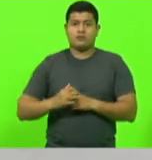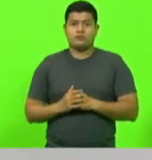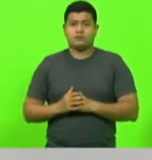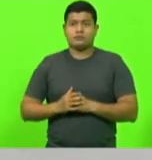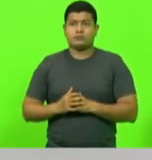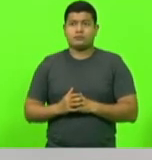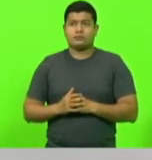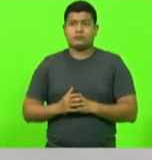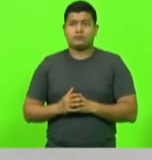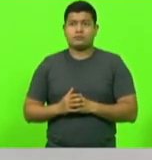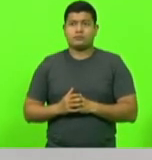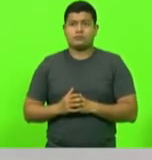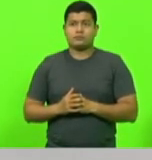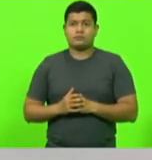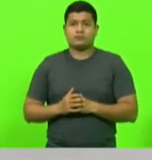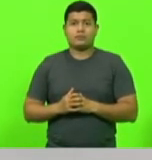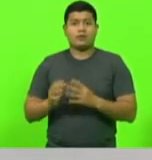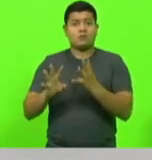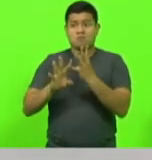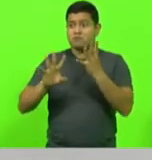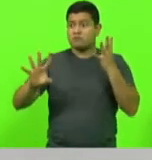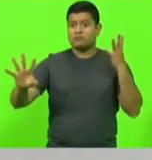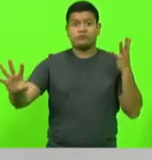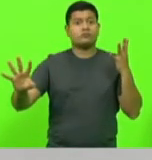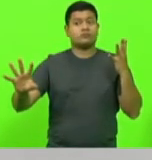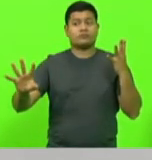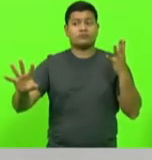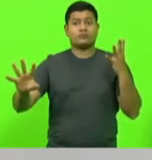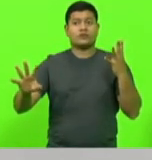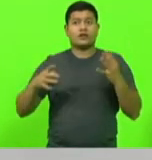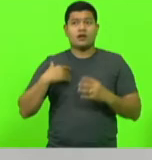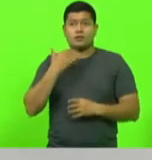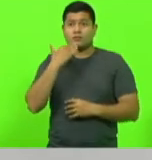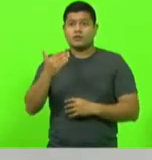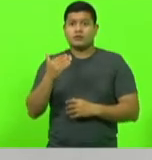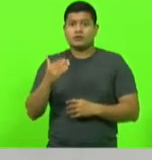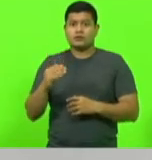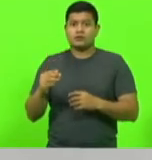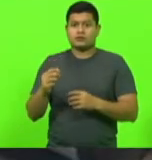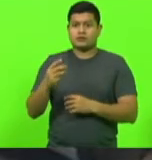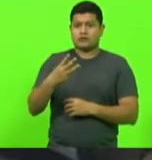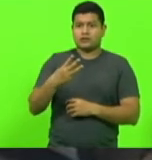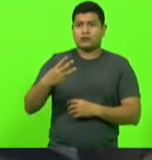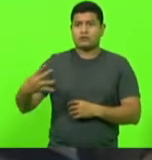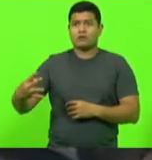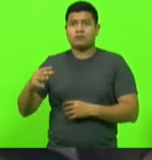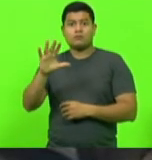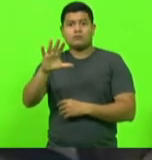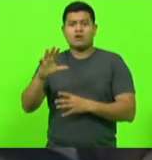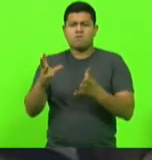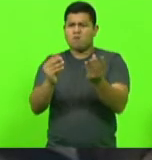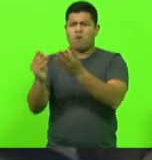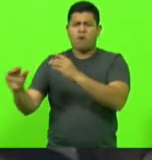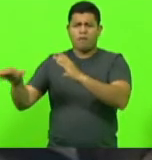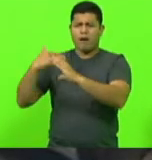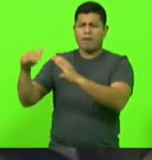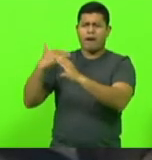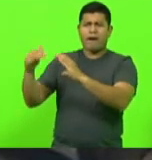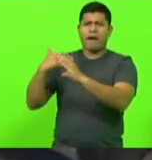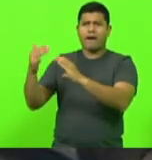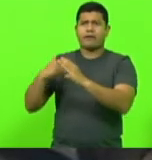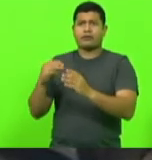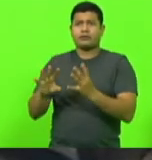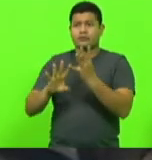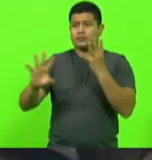Está do Berlanda, é uma fila. Eu pedi três ou quatro fotos, mas o pessoal tem 200 fotos de povo entrando na